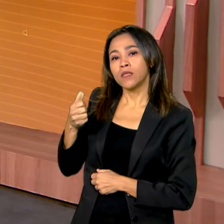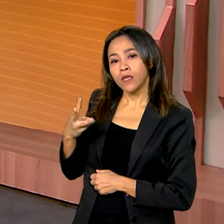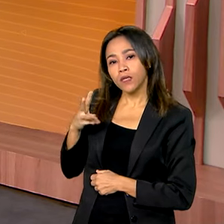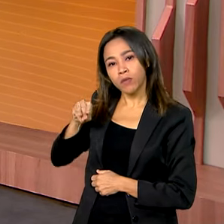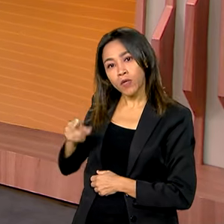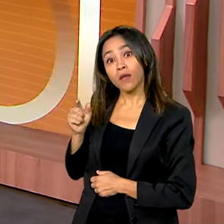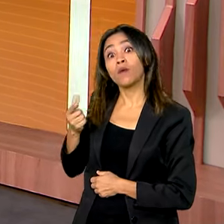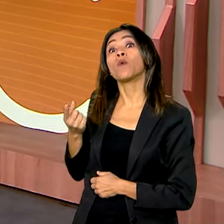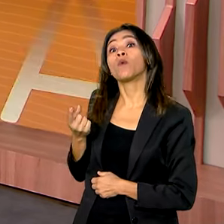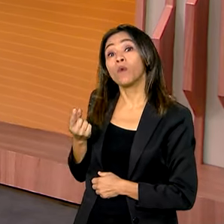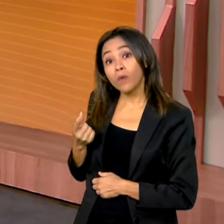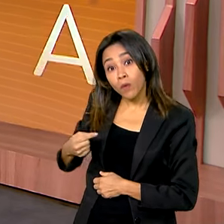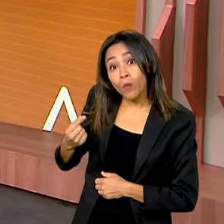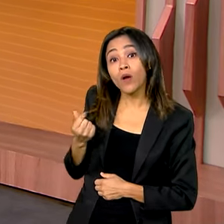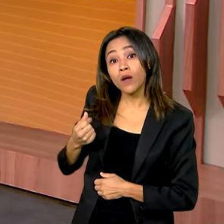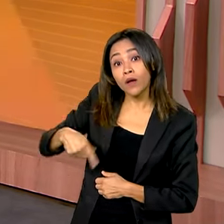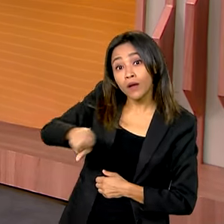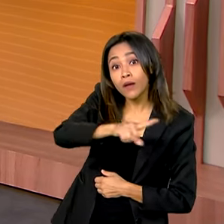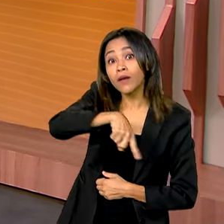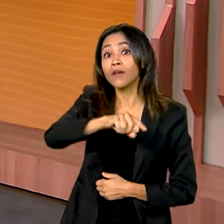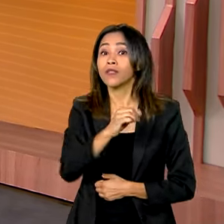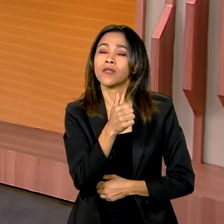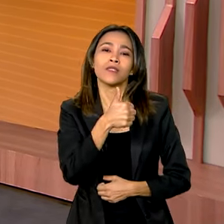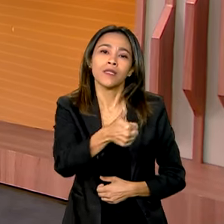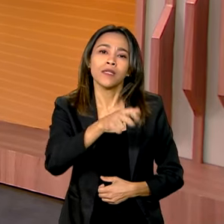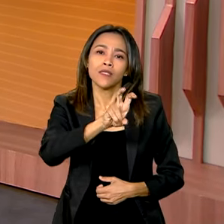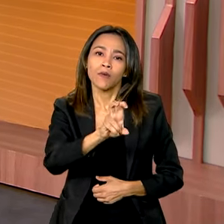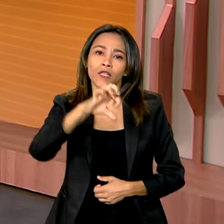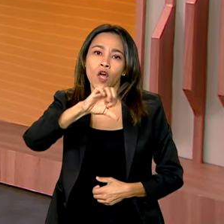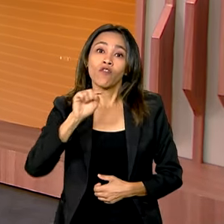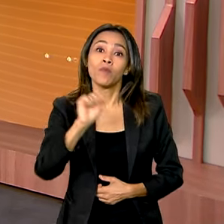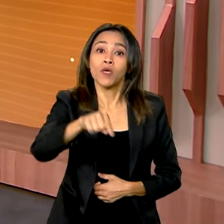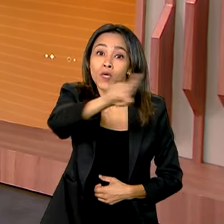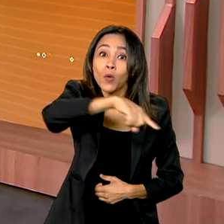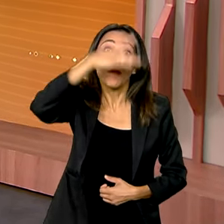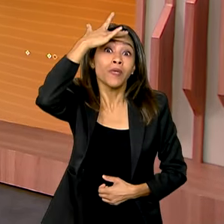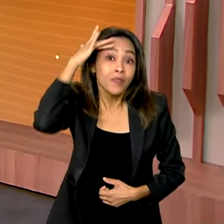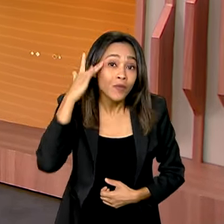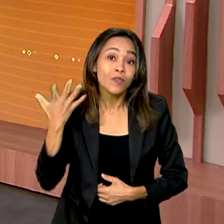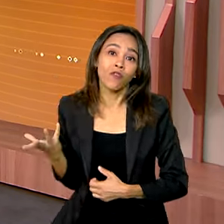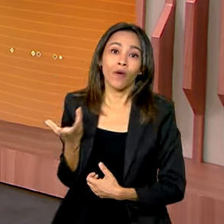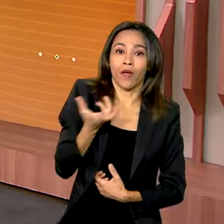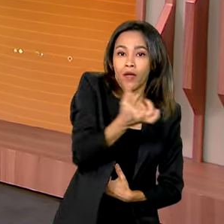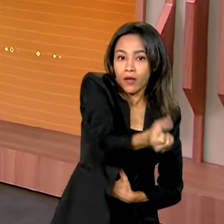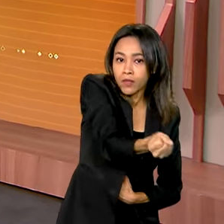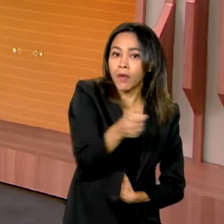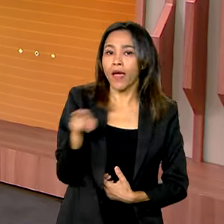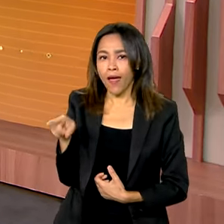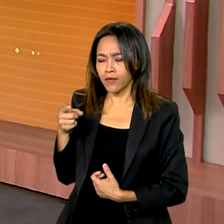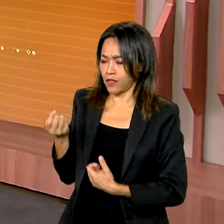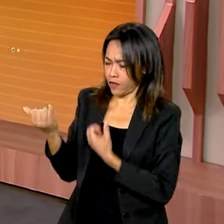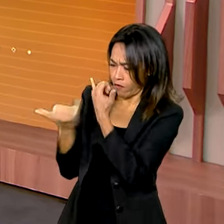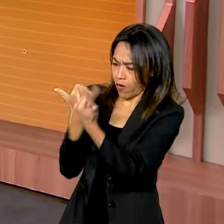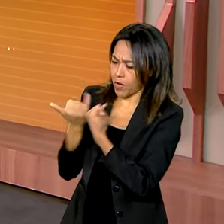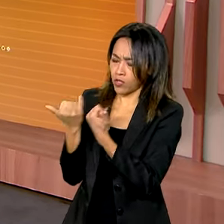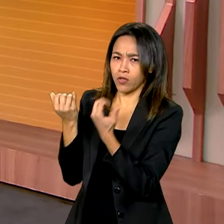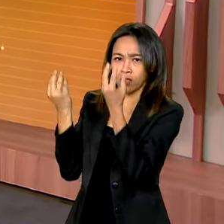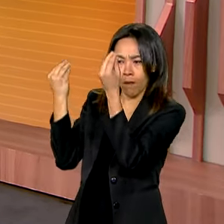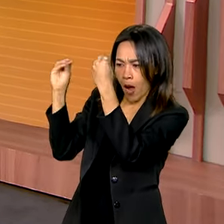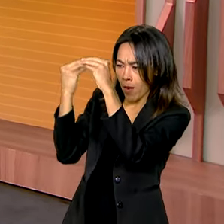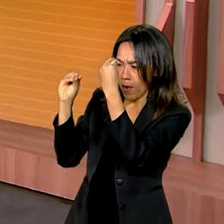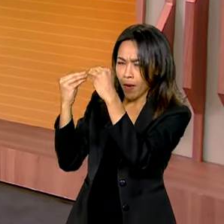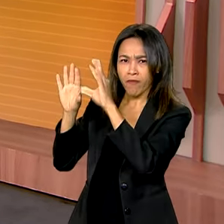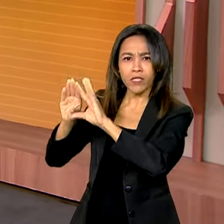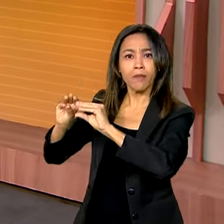159 mil beneficiários. A previsão é de que os dados do Auxílio Reconstrução sejam atualizados semanalmente